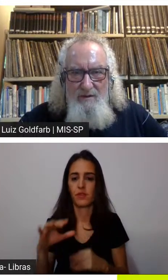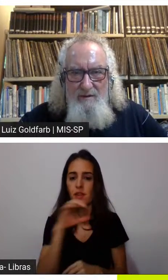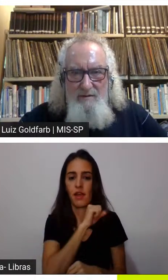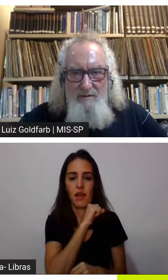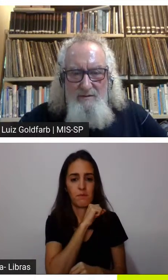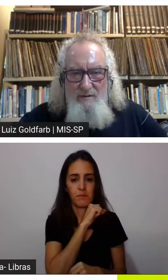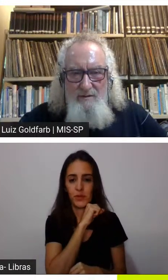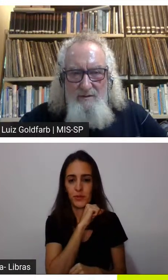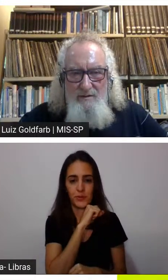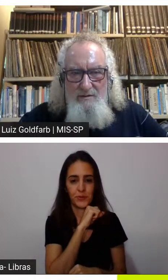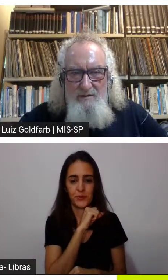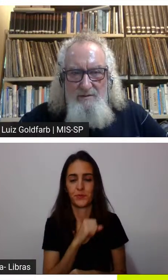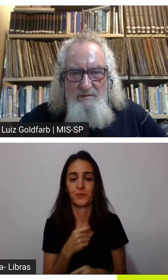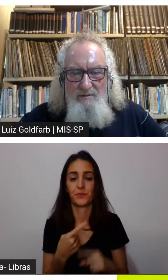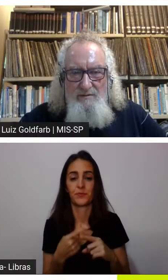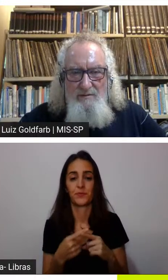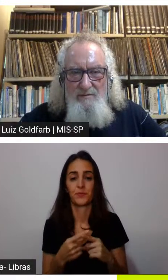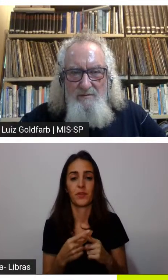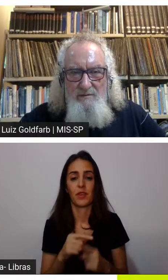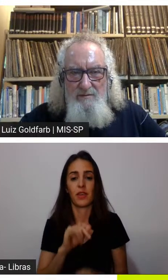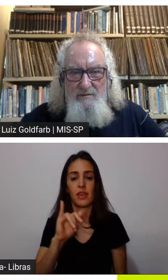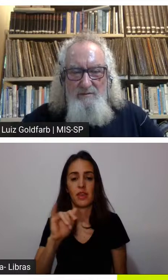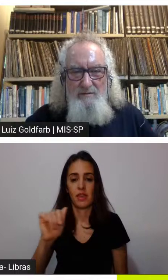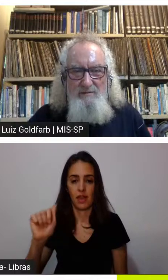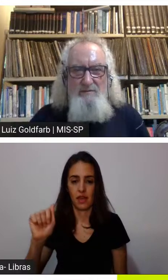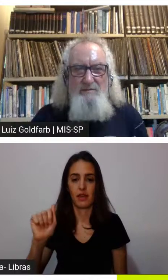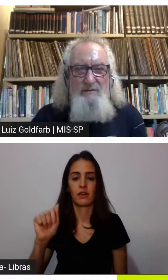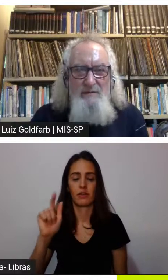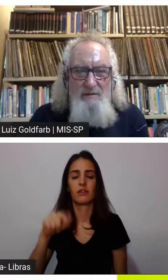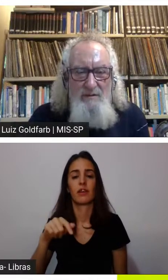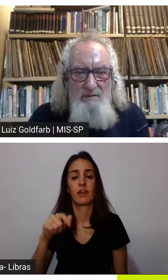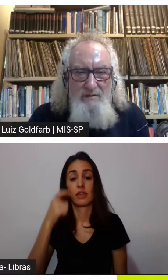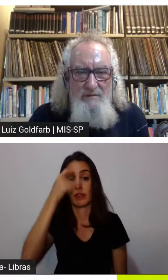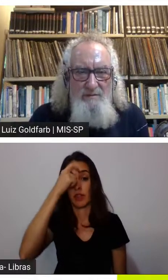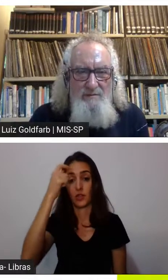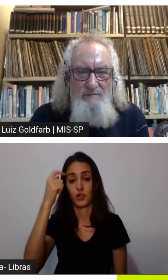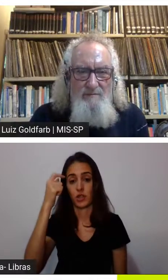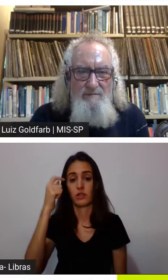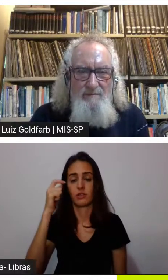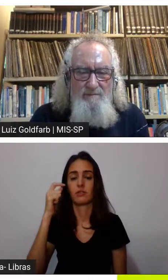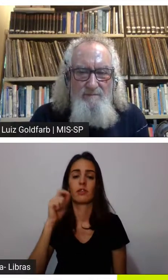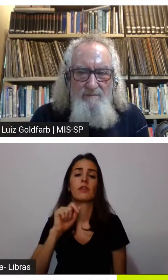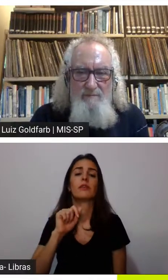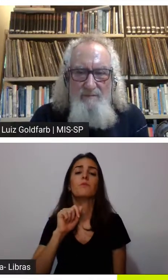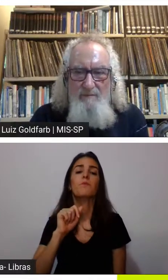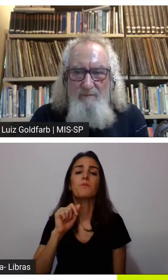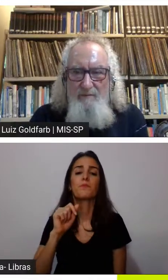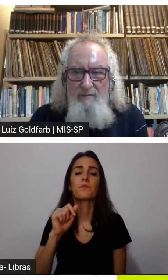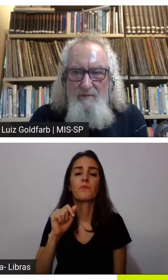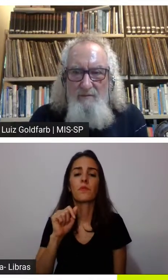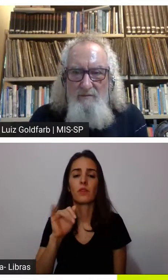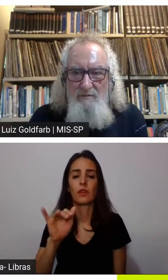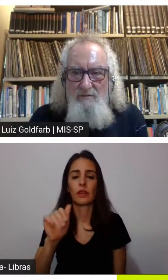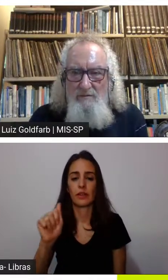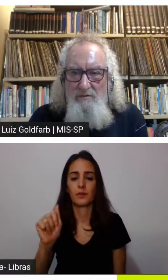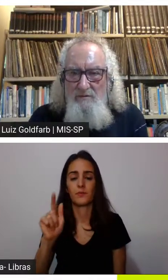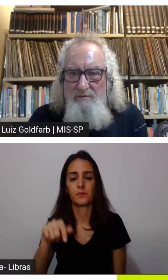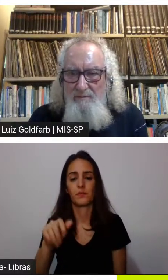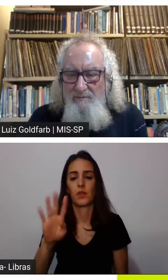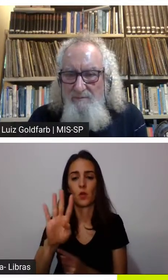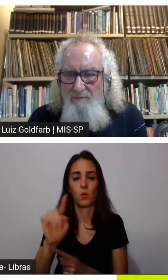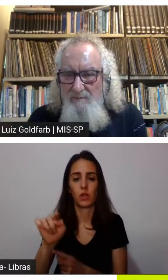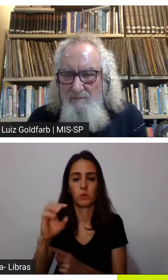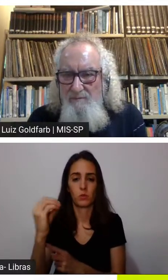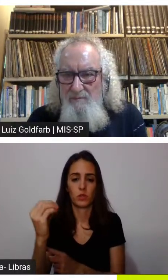rápida e a troca de informações muito mais rápida também então a indústria 4.0 pode ser